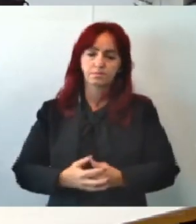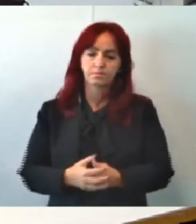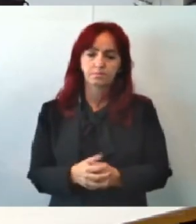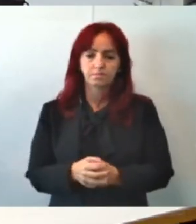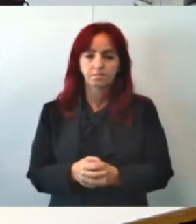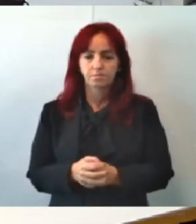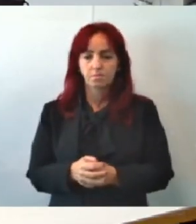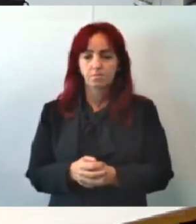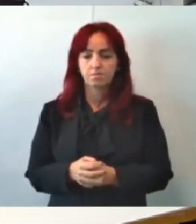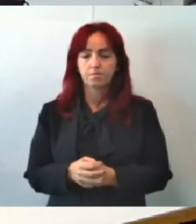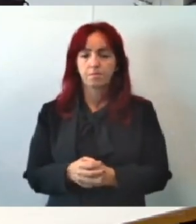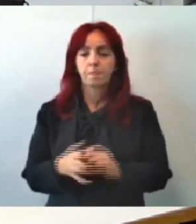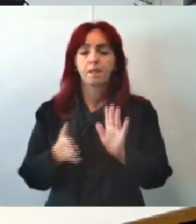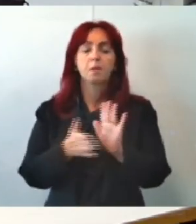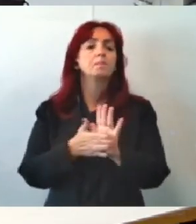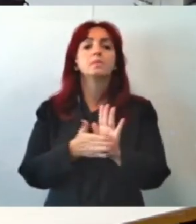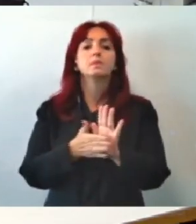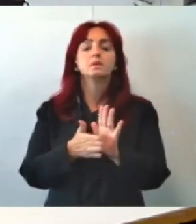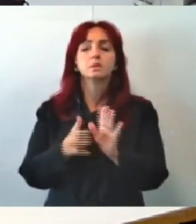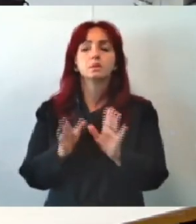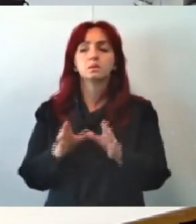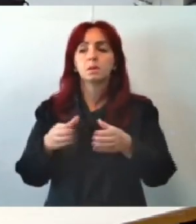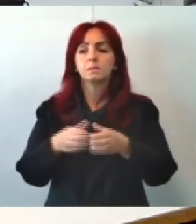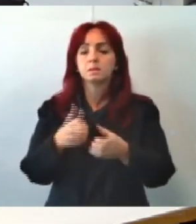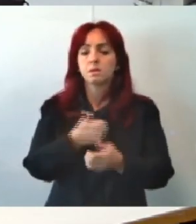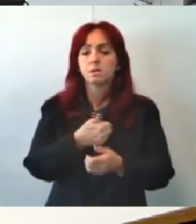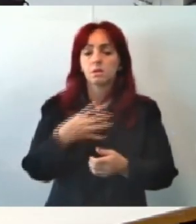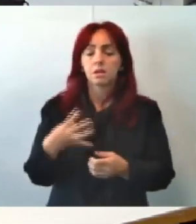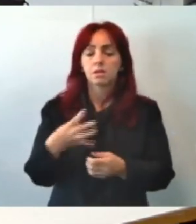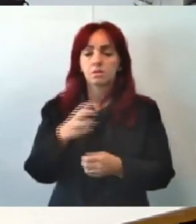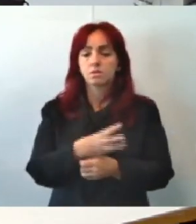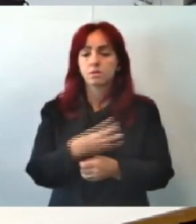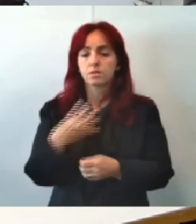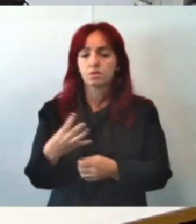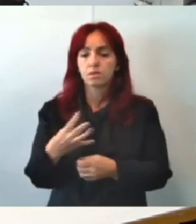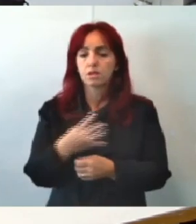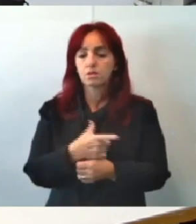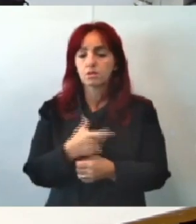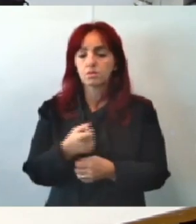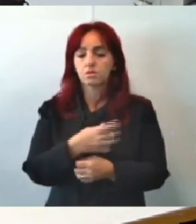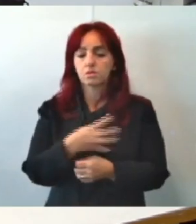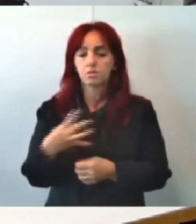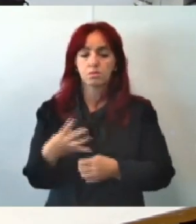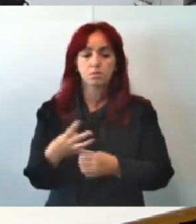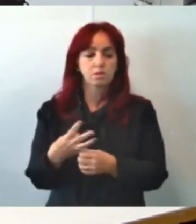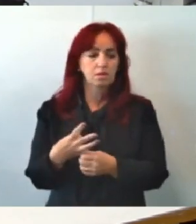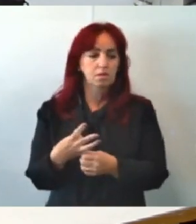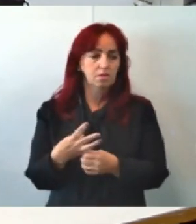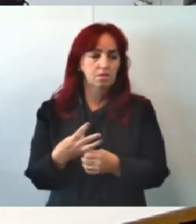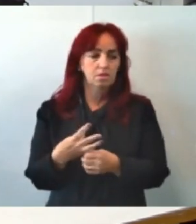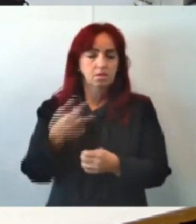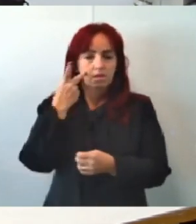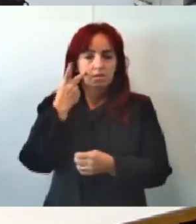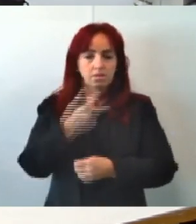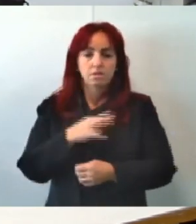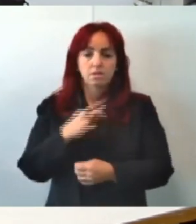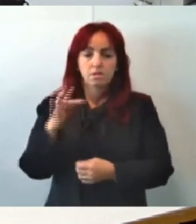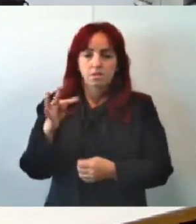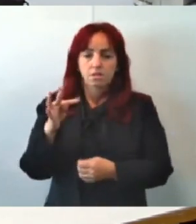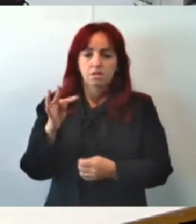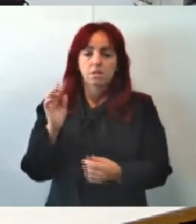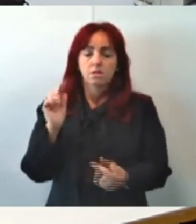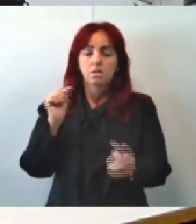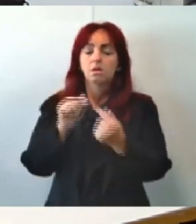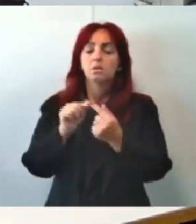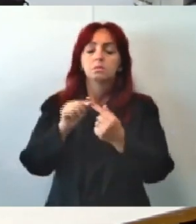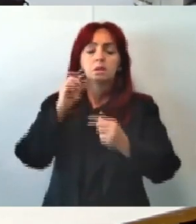Proposição de comissão Requerimento de comissão 1444-2024 Turno único Solicitação Realização de visita técnica Finalidade Verificar a